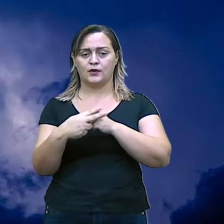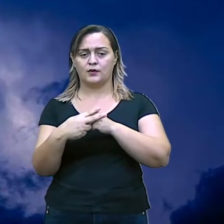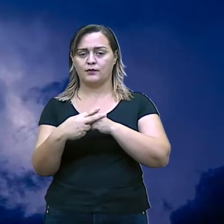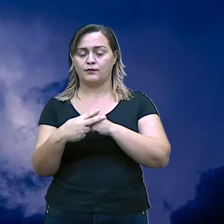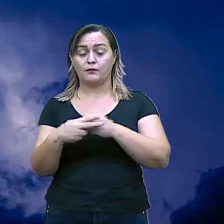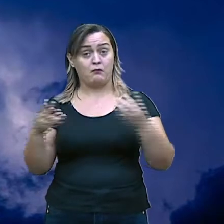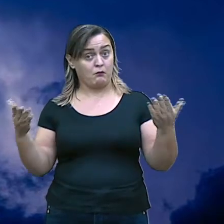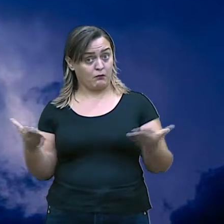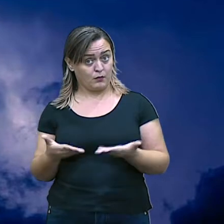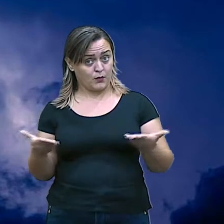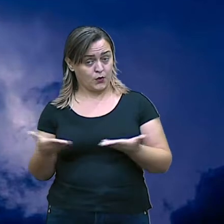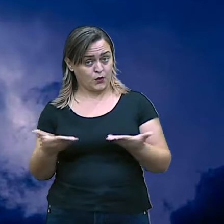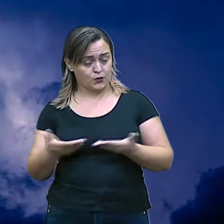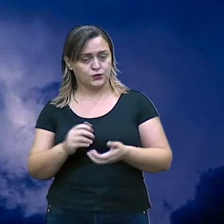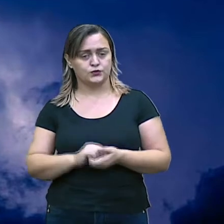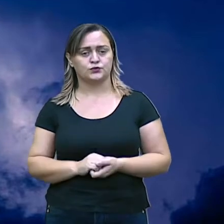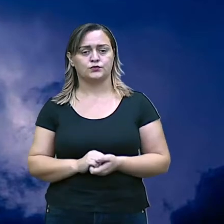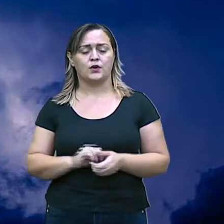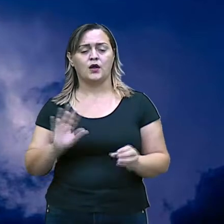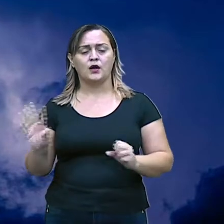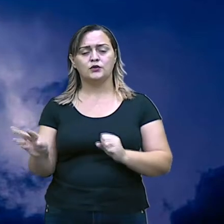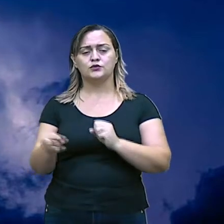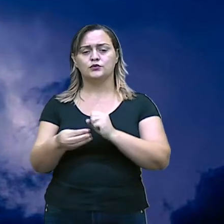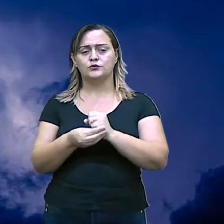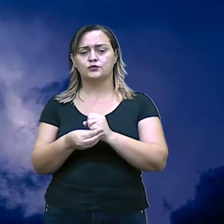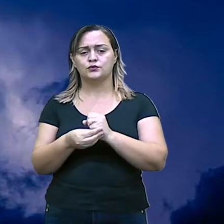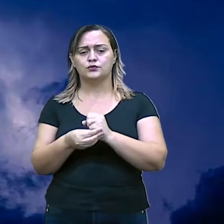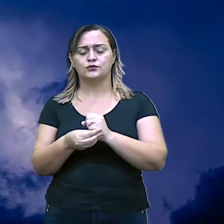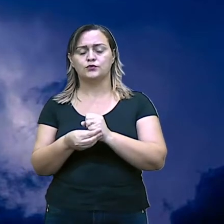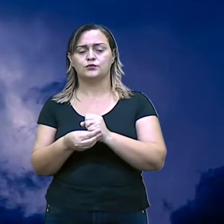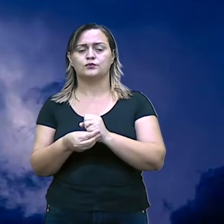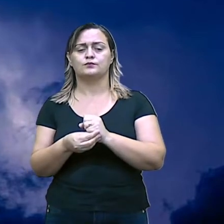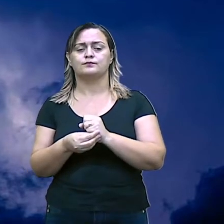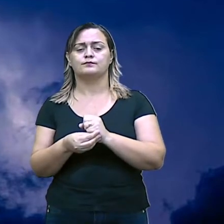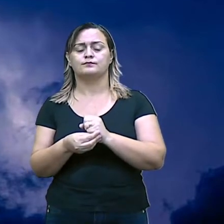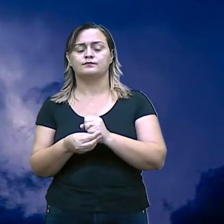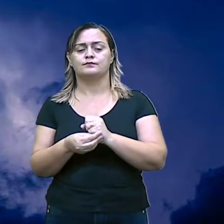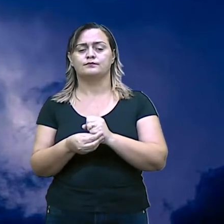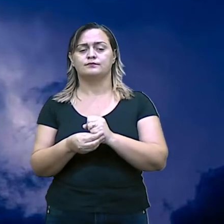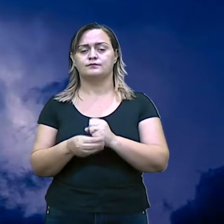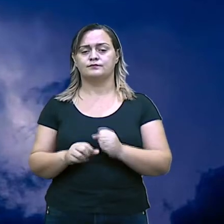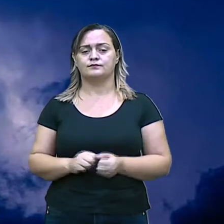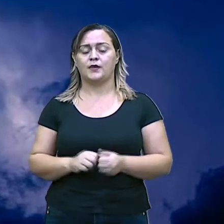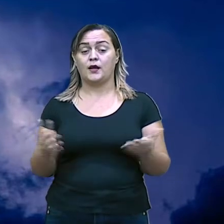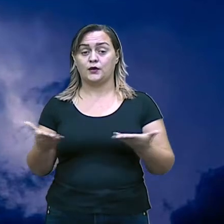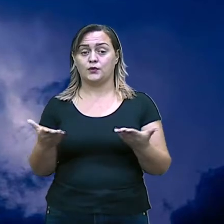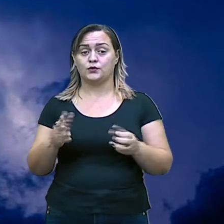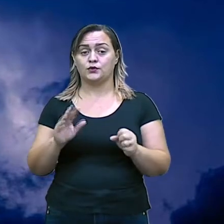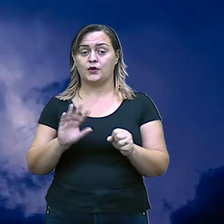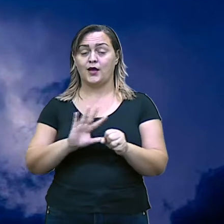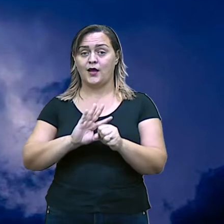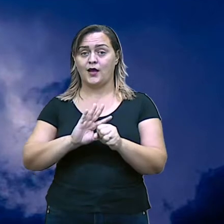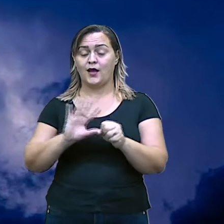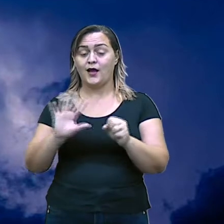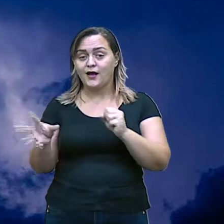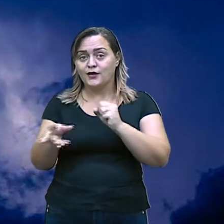hoje. Determinou o tempo. Adjunto adverbial é hoje. Pera lá que eu vou repetir. Adjunto